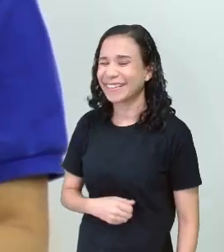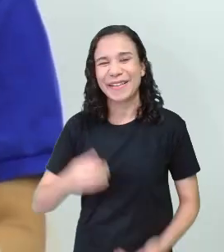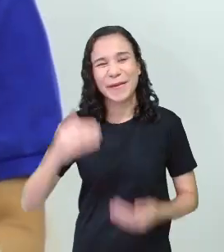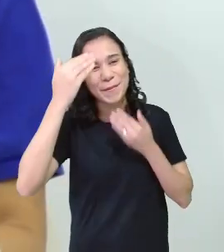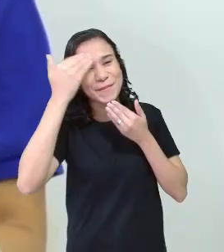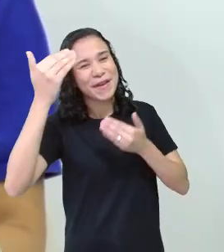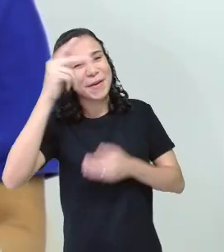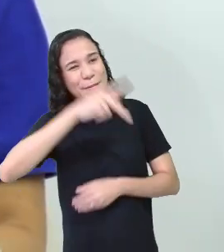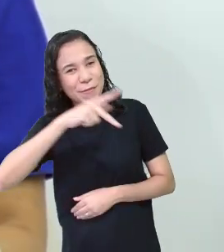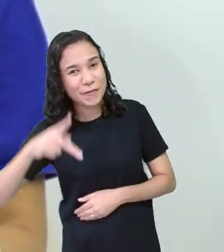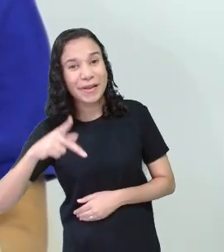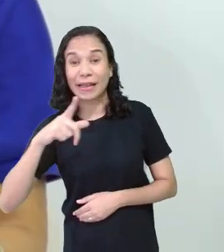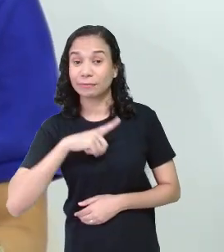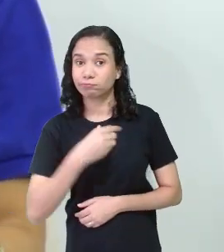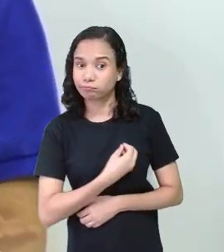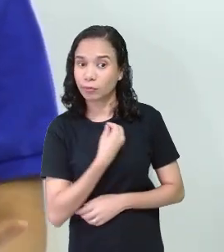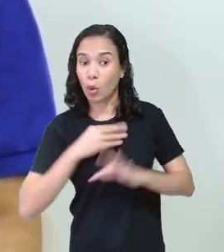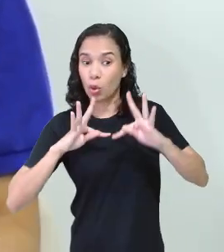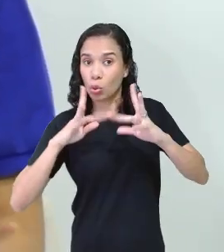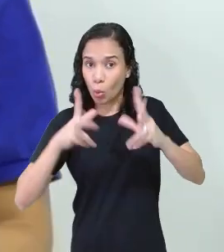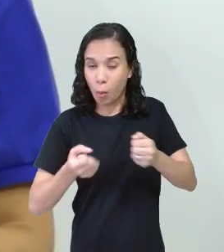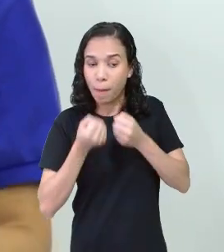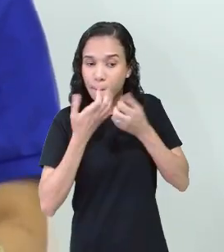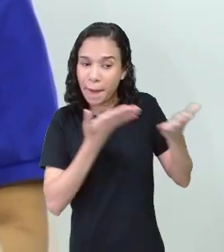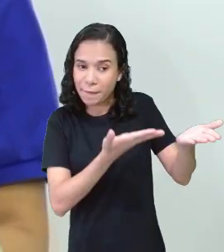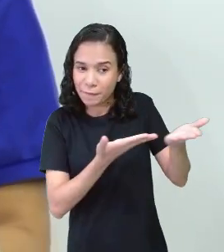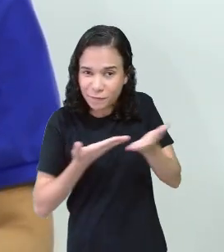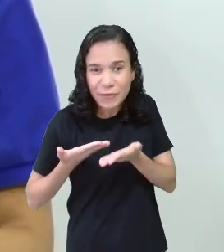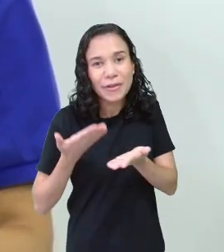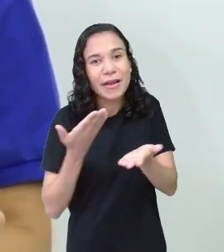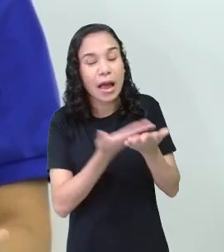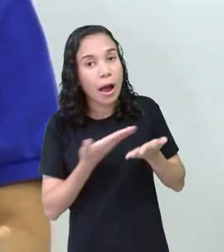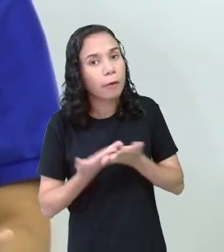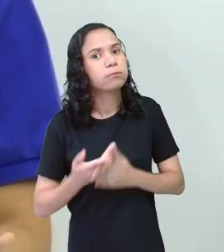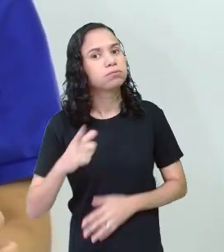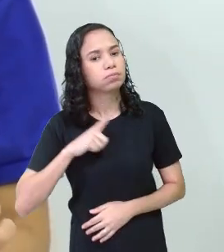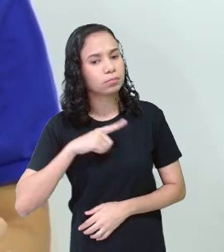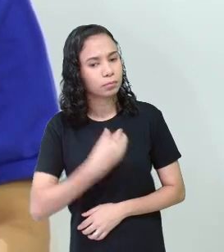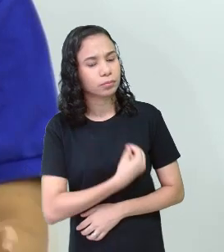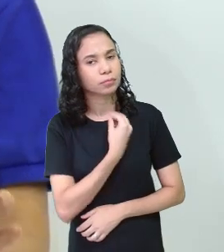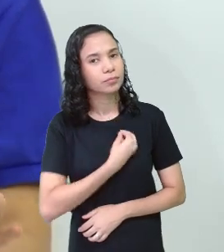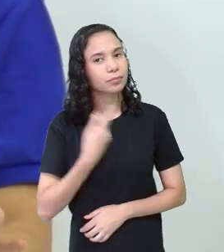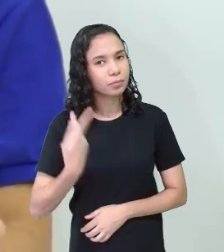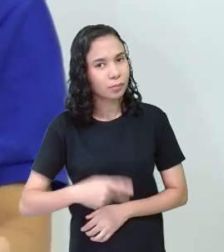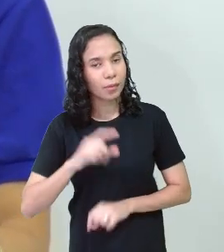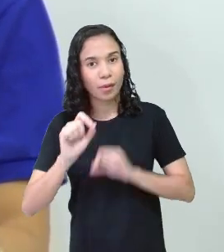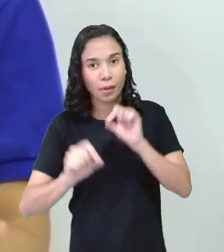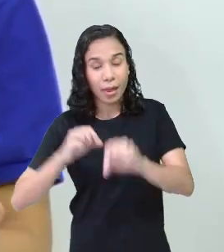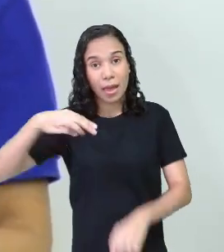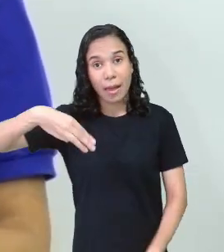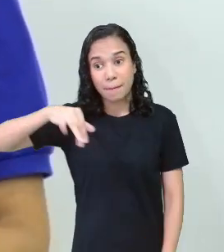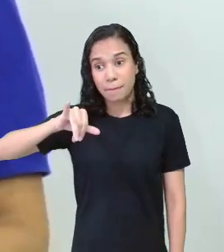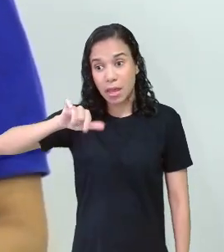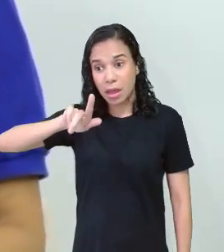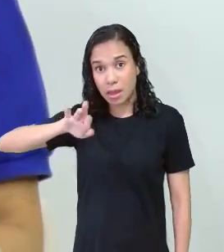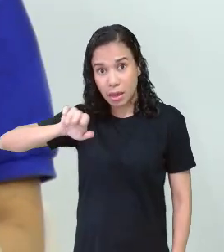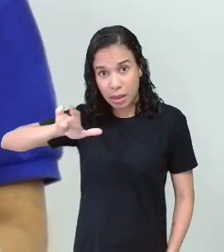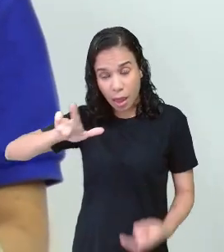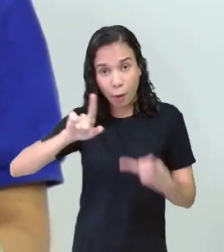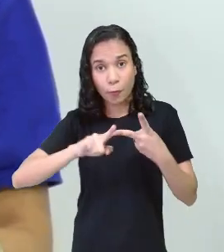Obrigada, professora Casey! Sejam todas e todas muito bem-vindos! E já temos aqui a presença de Miguel, de